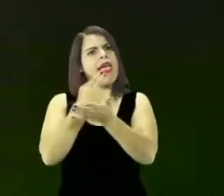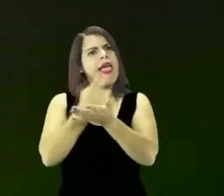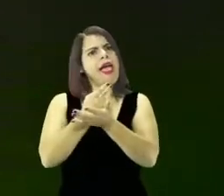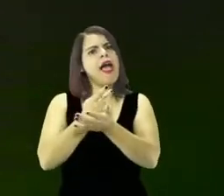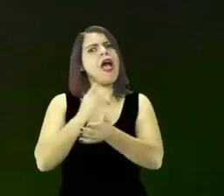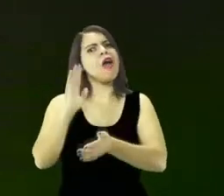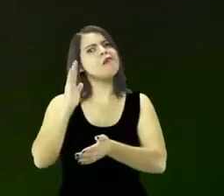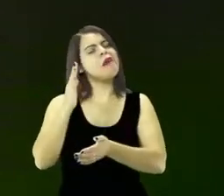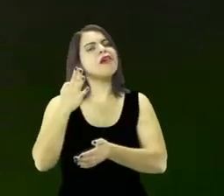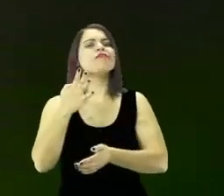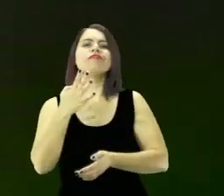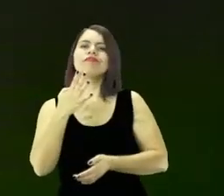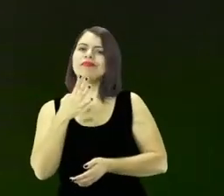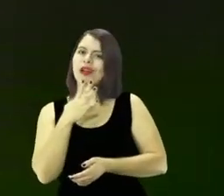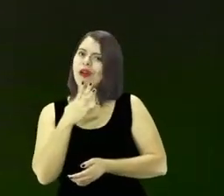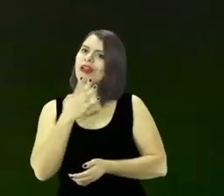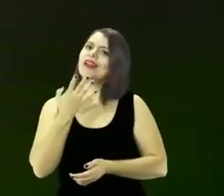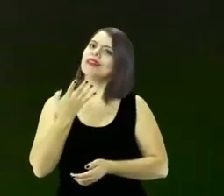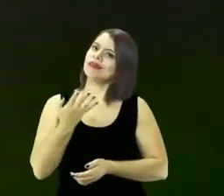Segredinho que eu falo daqui a pouco.